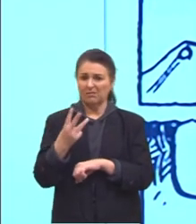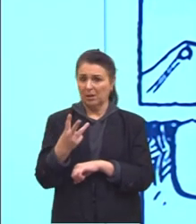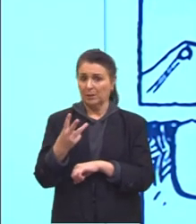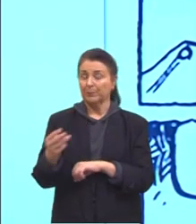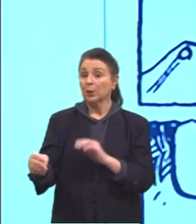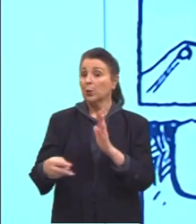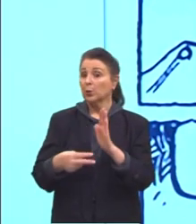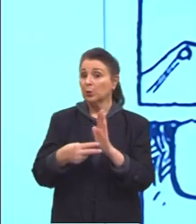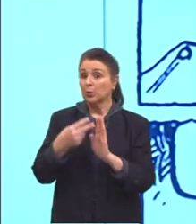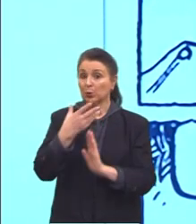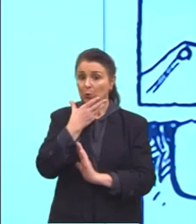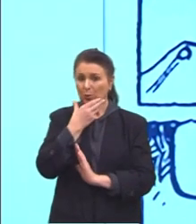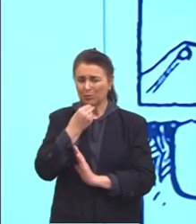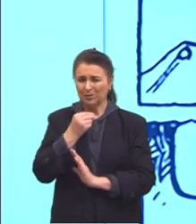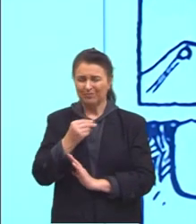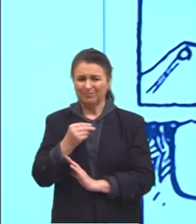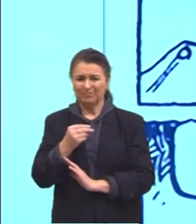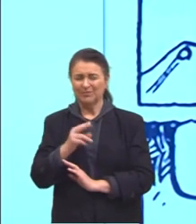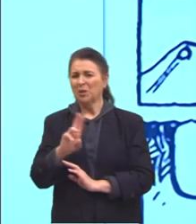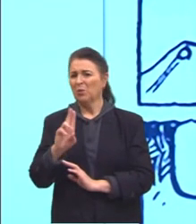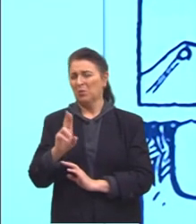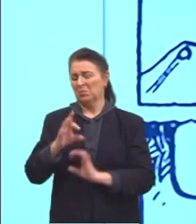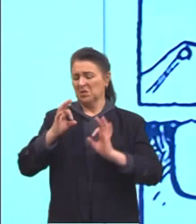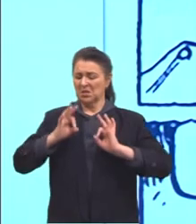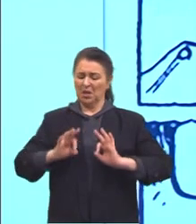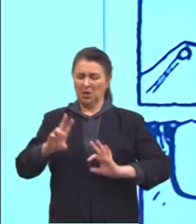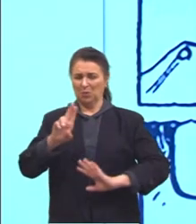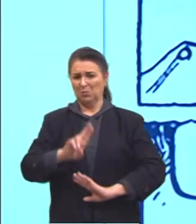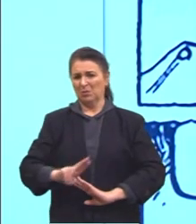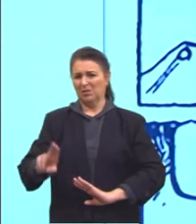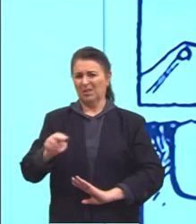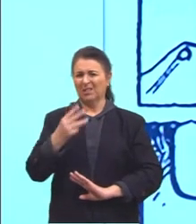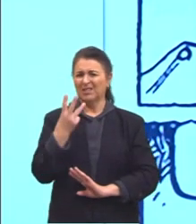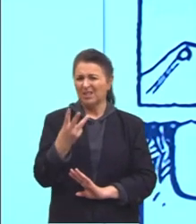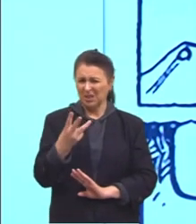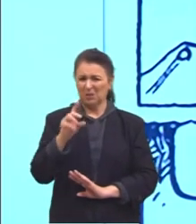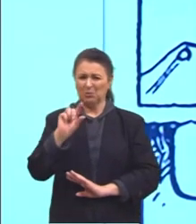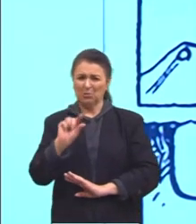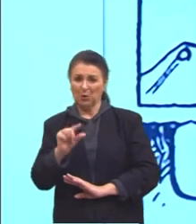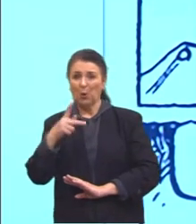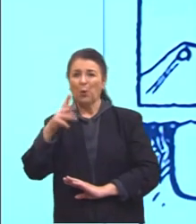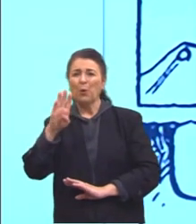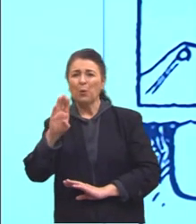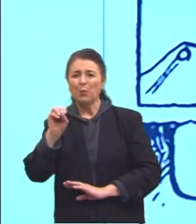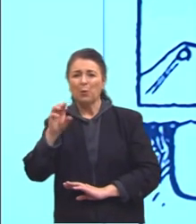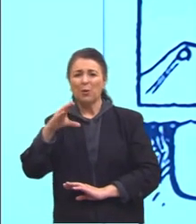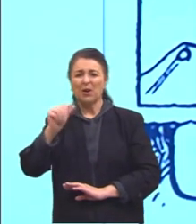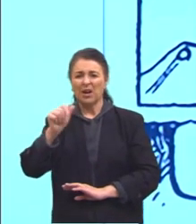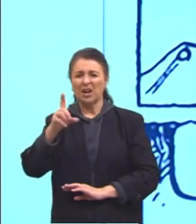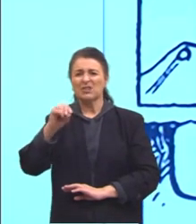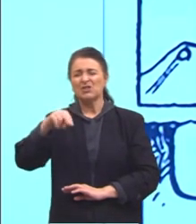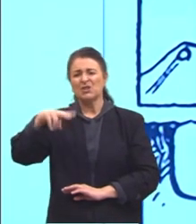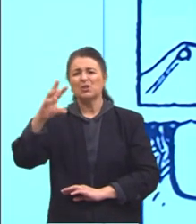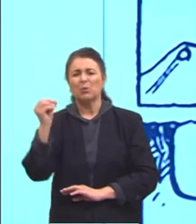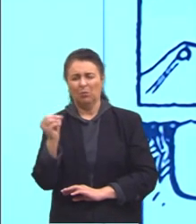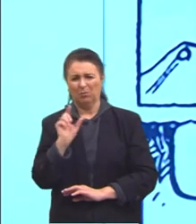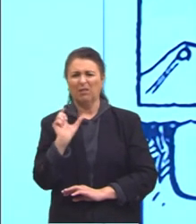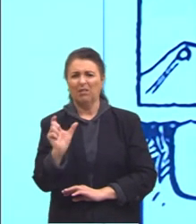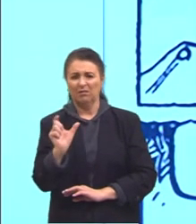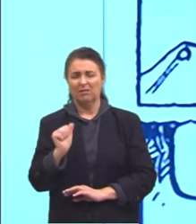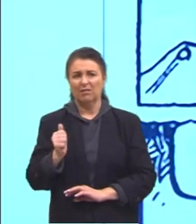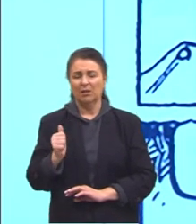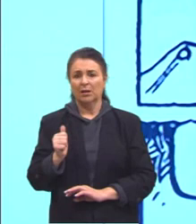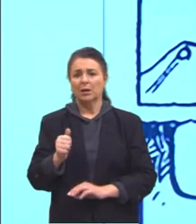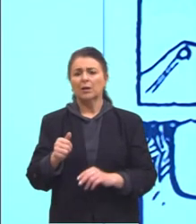segundo homem diz, Não é um nome muito apropriado, né, utilizar três e um bocadinho. O terceiro homem diz, então, Por que não chamá-lo